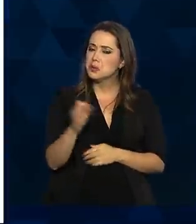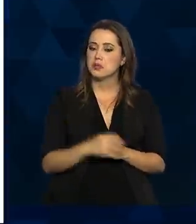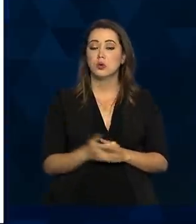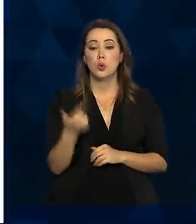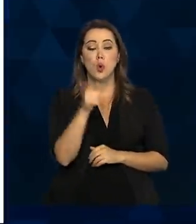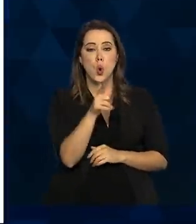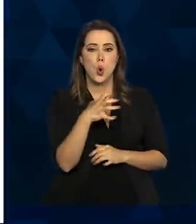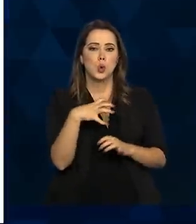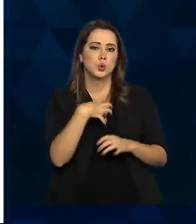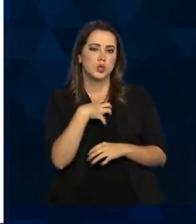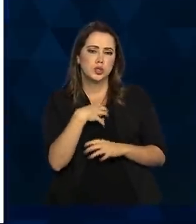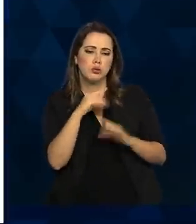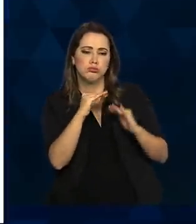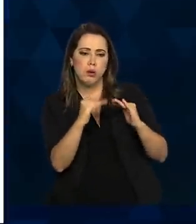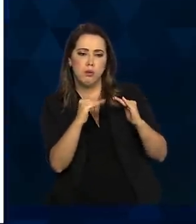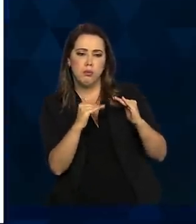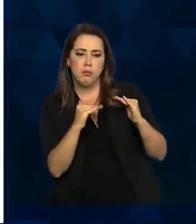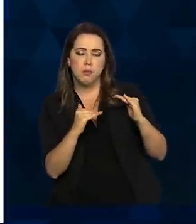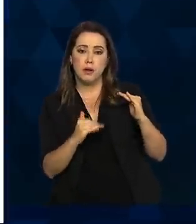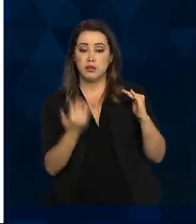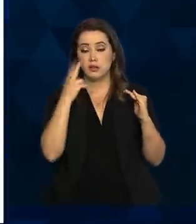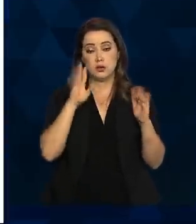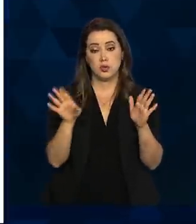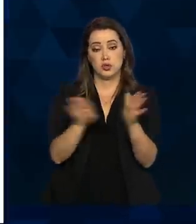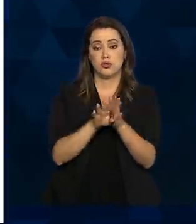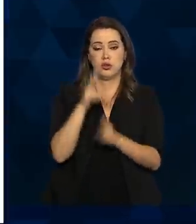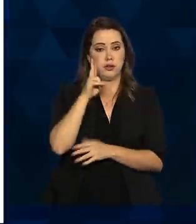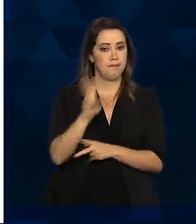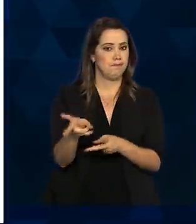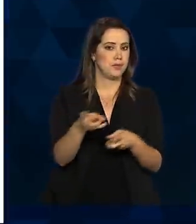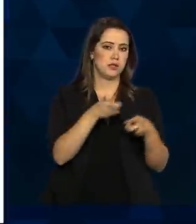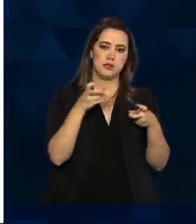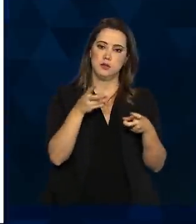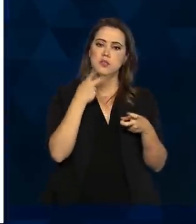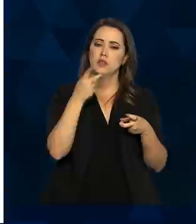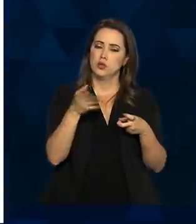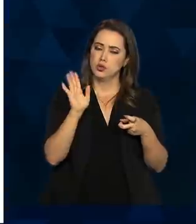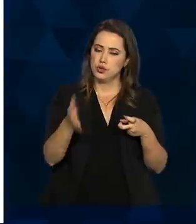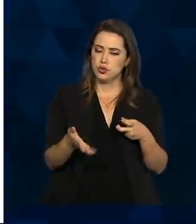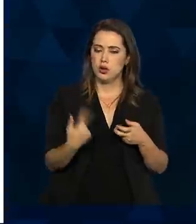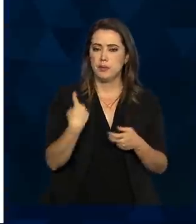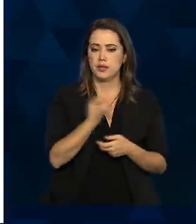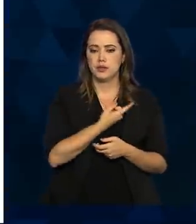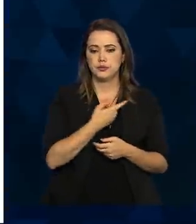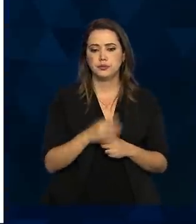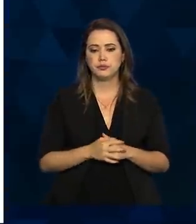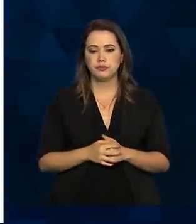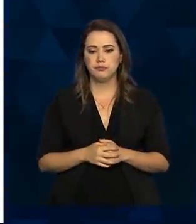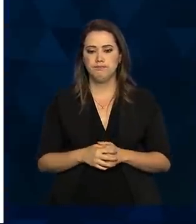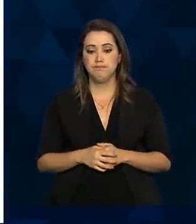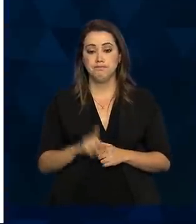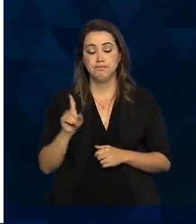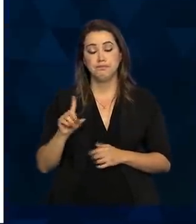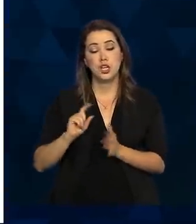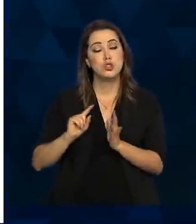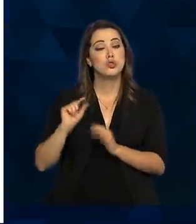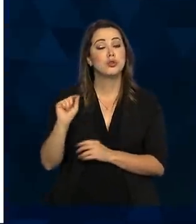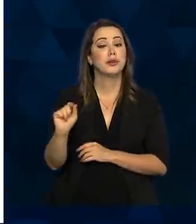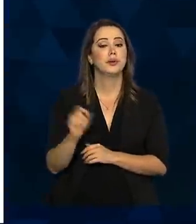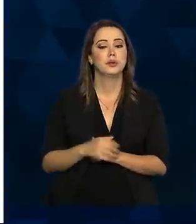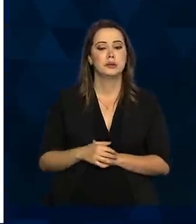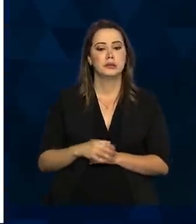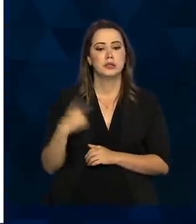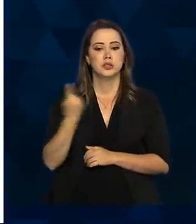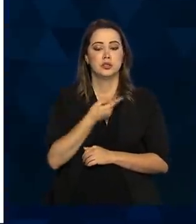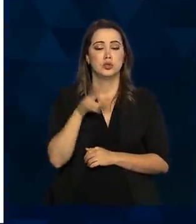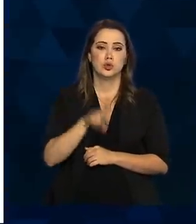menor. E aí, a gente, então, chega à conclusão, que o secretário já adiantou para nós, por favor, Renato, de que, se